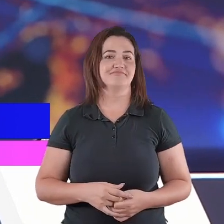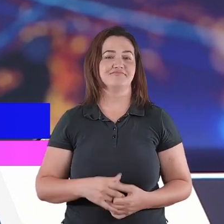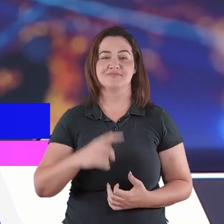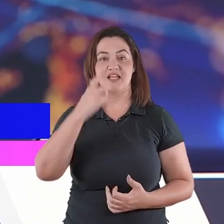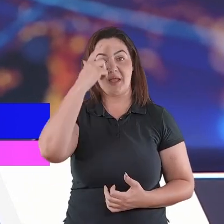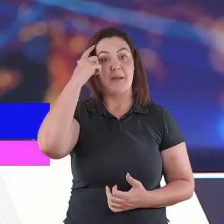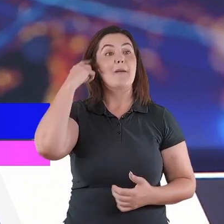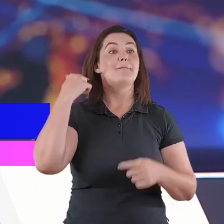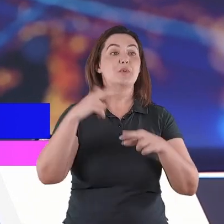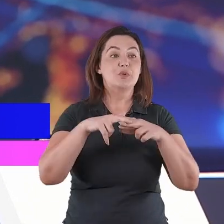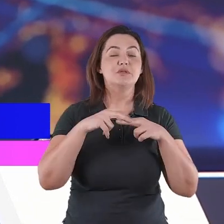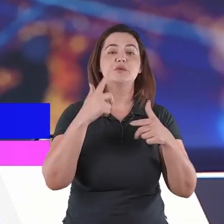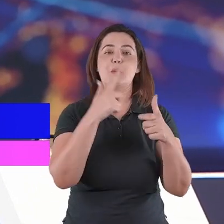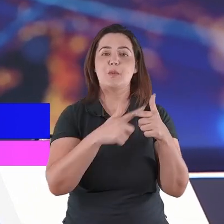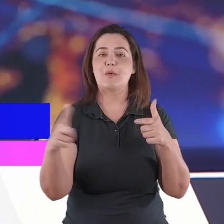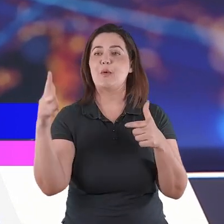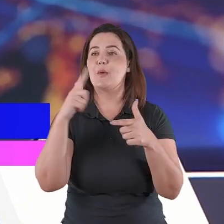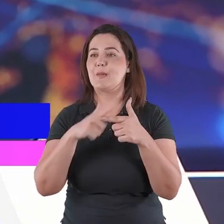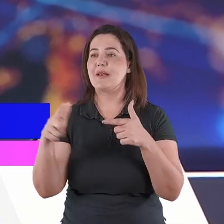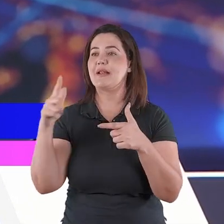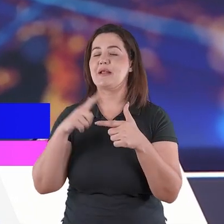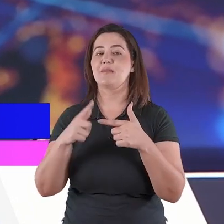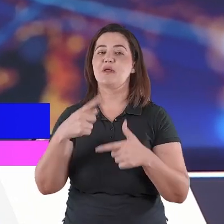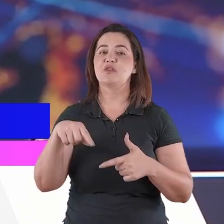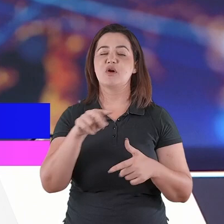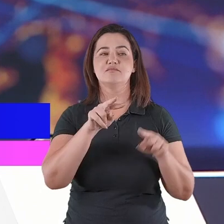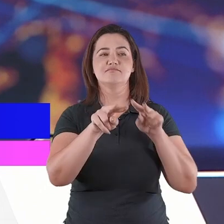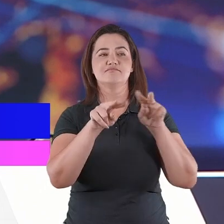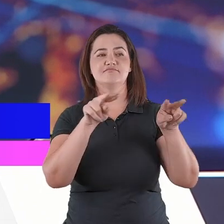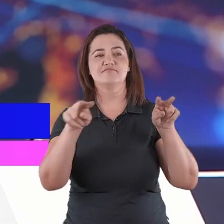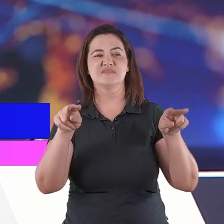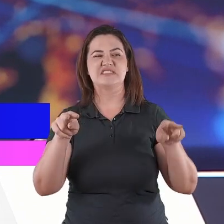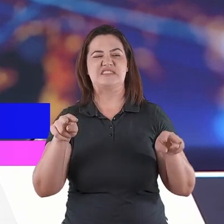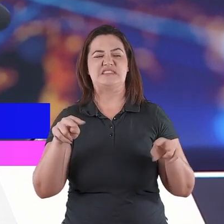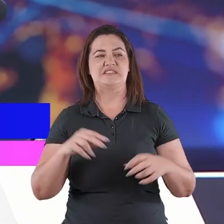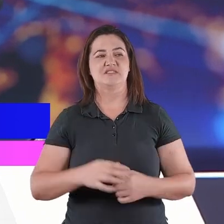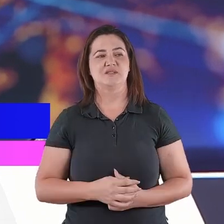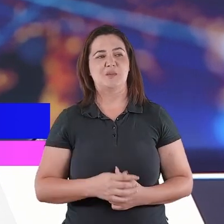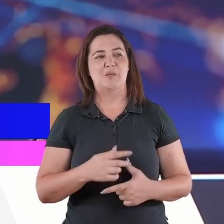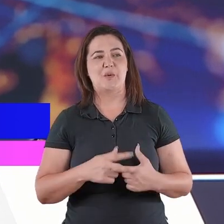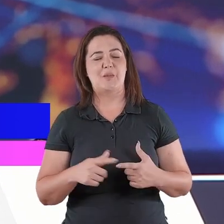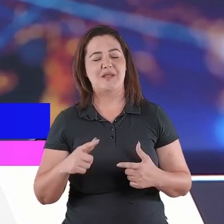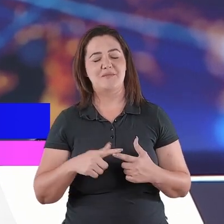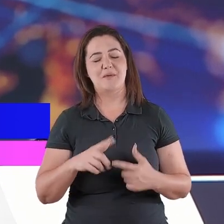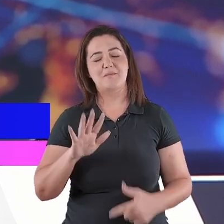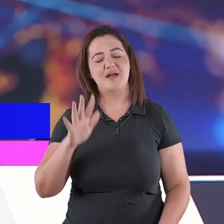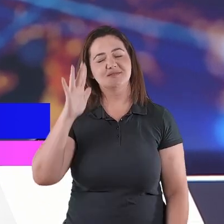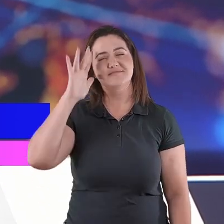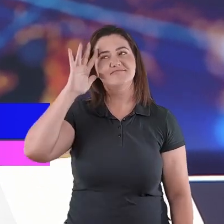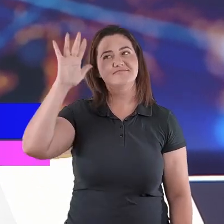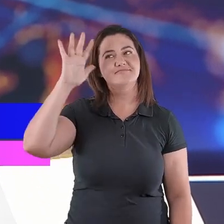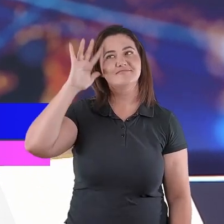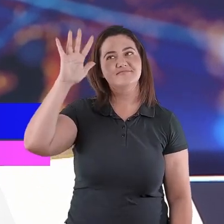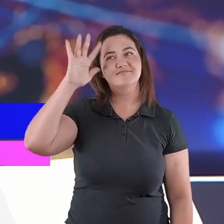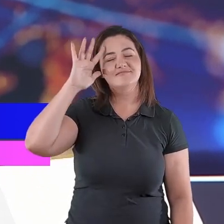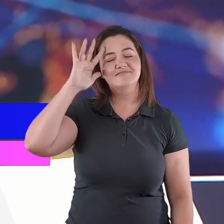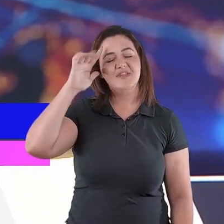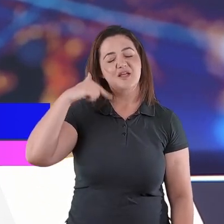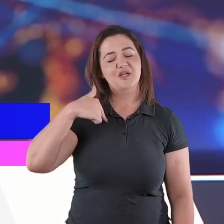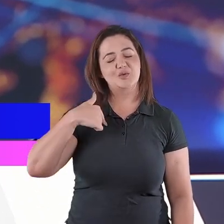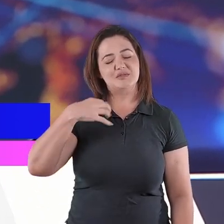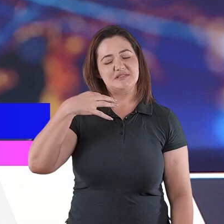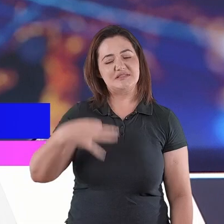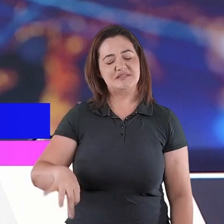vida, eu e você podemos lembrar que acima do temporal, o sol, a